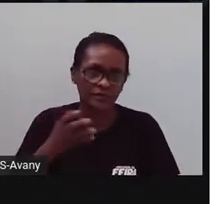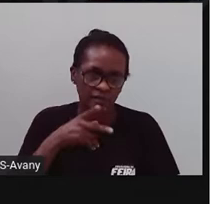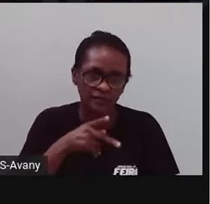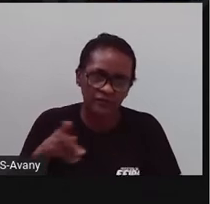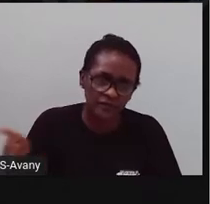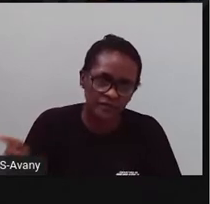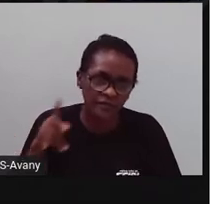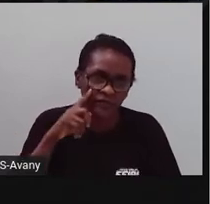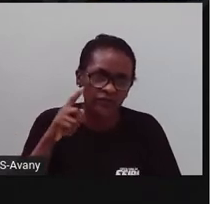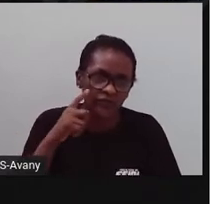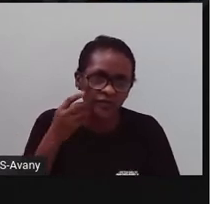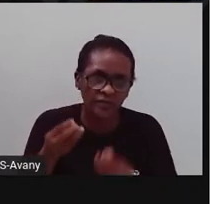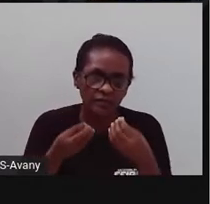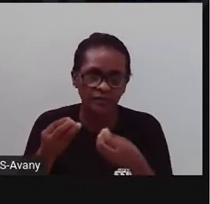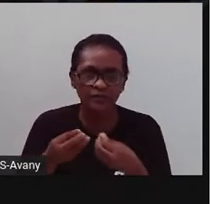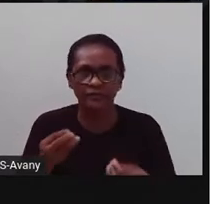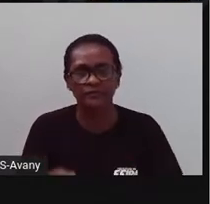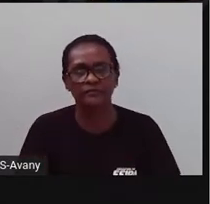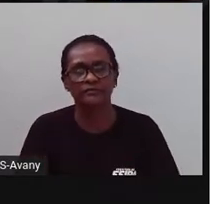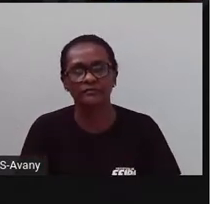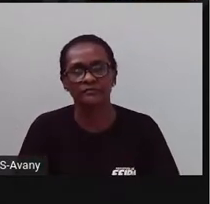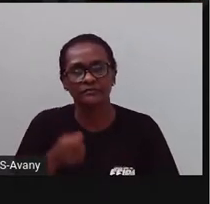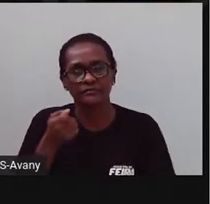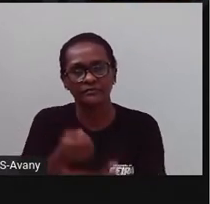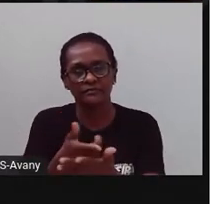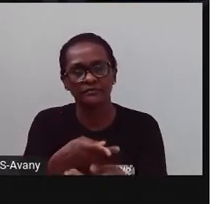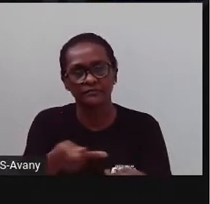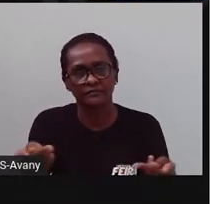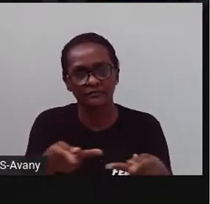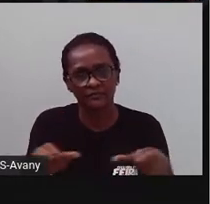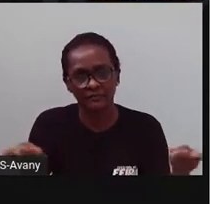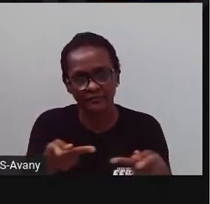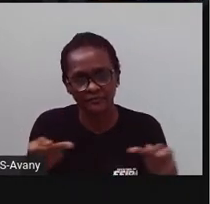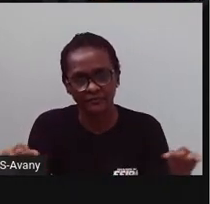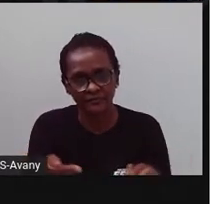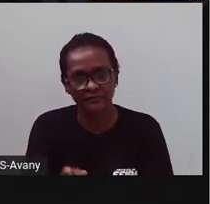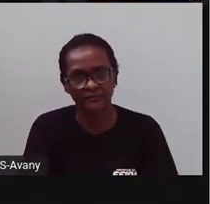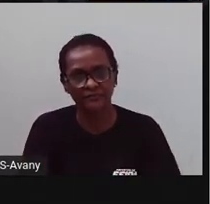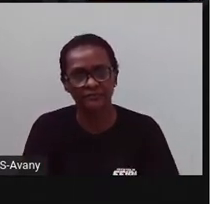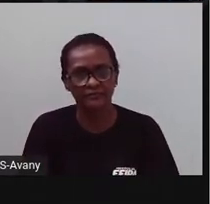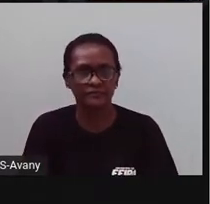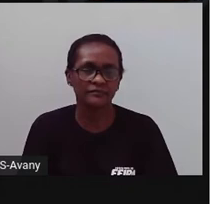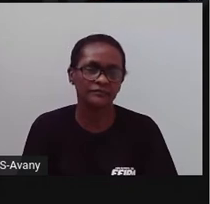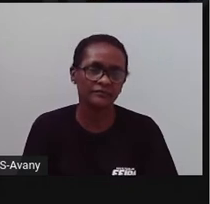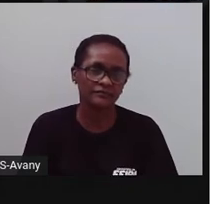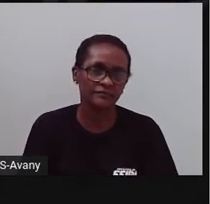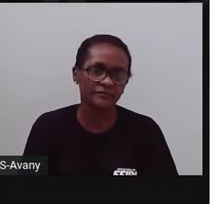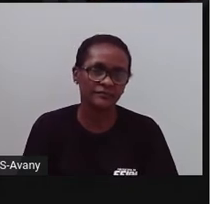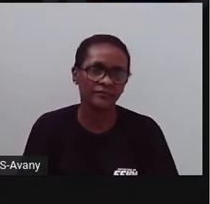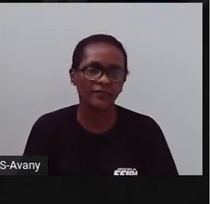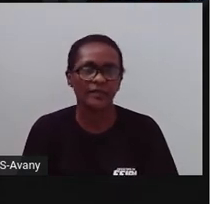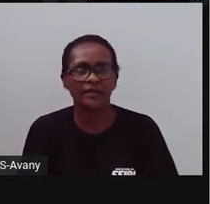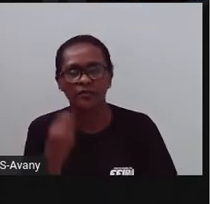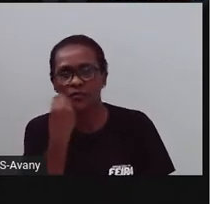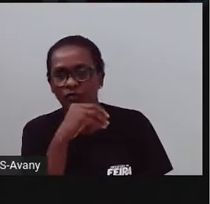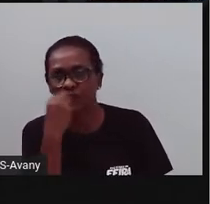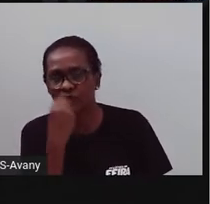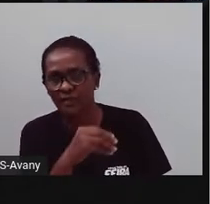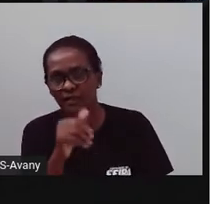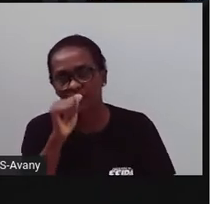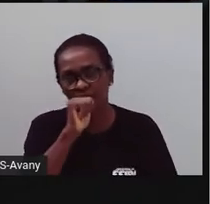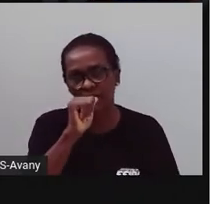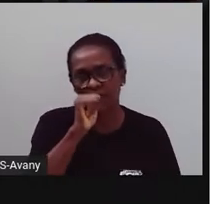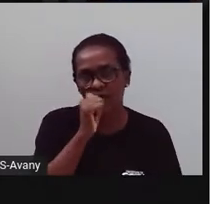movimenta o comércio, né? Porque as pessoas vão para lá, para dormir, vão curtir a festa e consomem